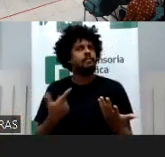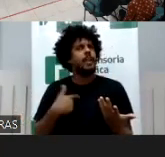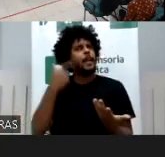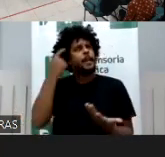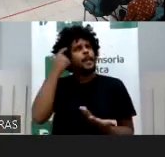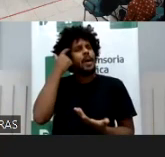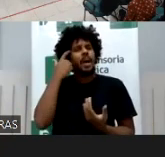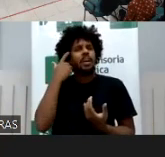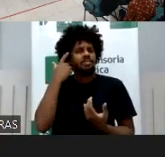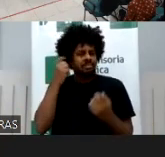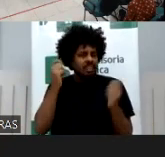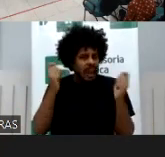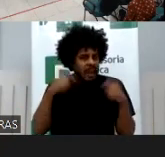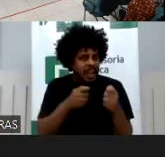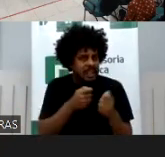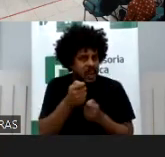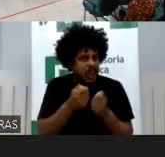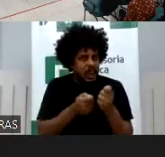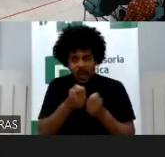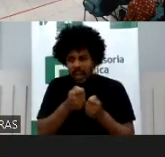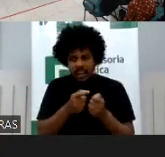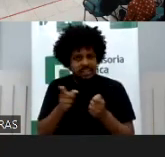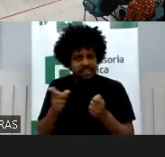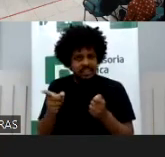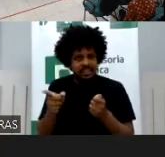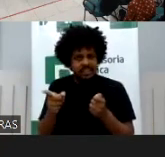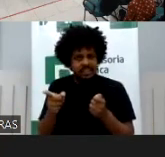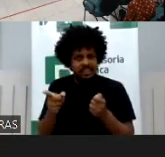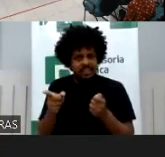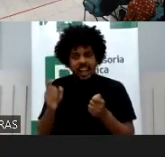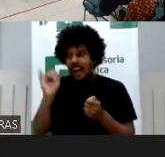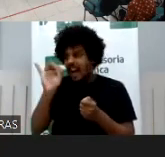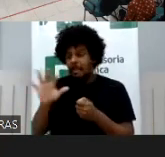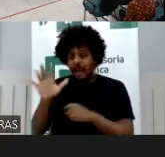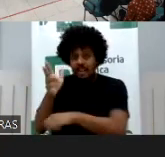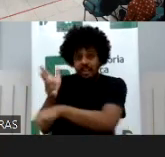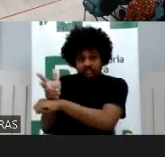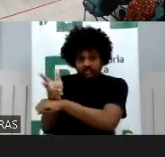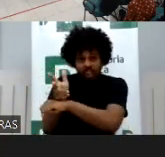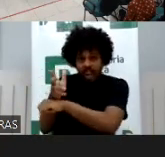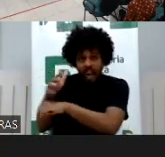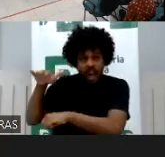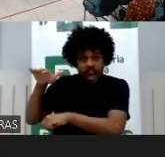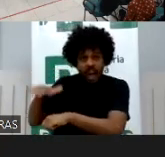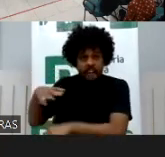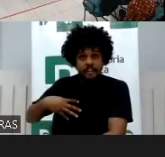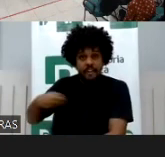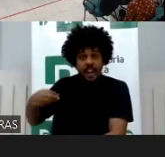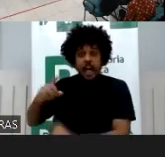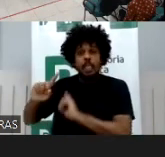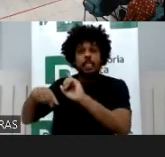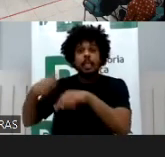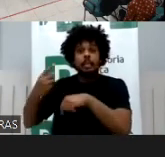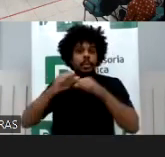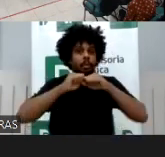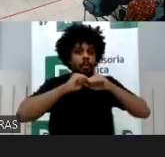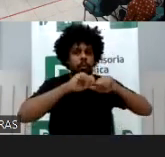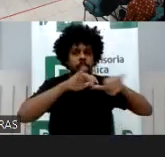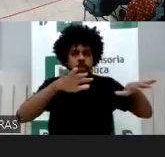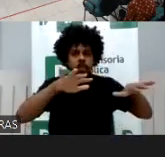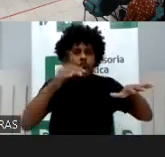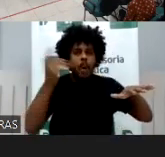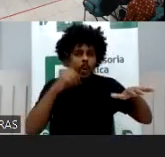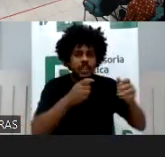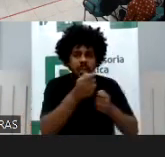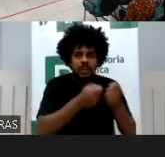você expor sua filha naquele nível e depois dizer eu não autorizo, você pode dizer, você pode entrar com ações contra quem? Milhões de pessoas que estão divulgando